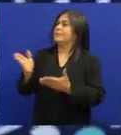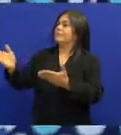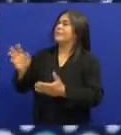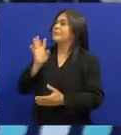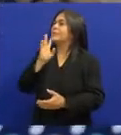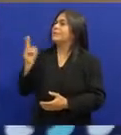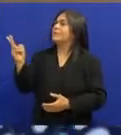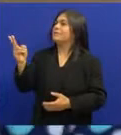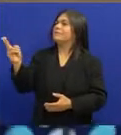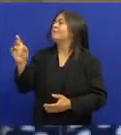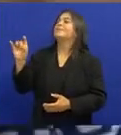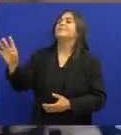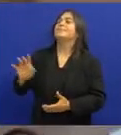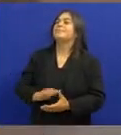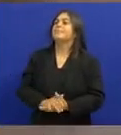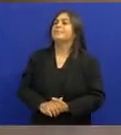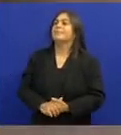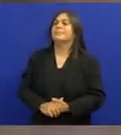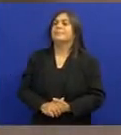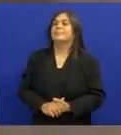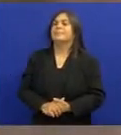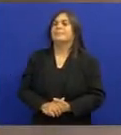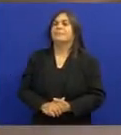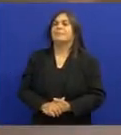Vim aqui hoje Só pra conhecer vocês